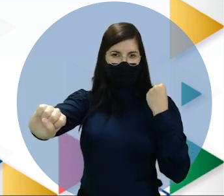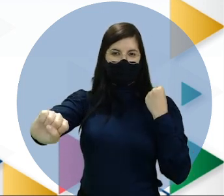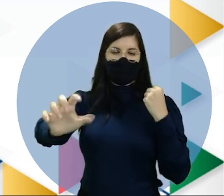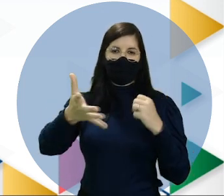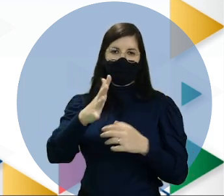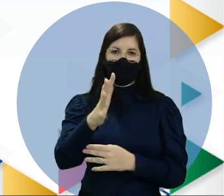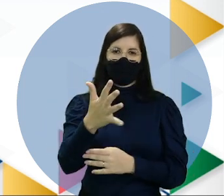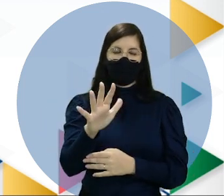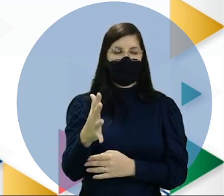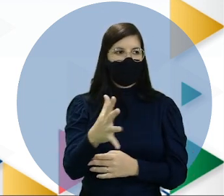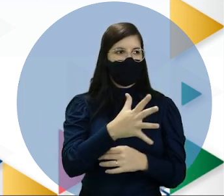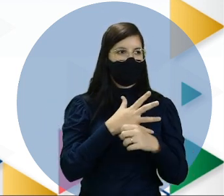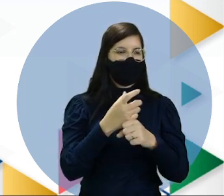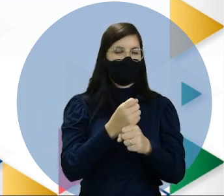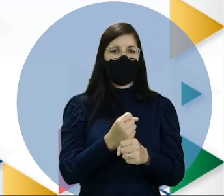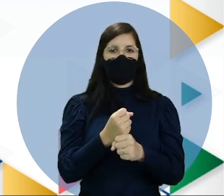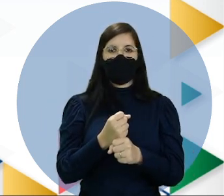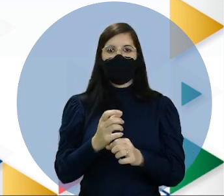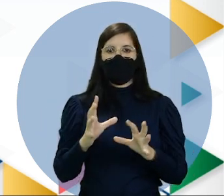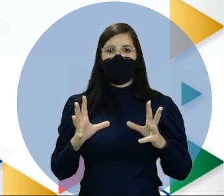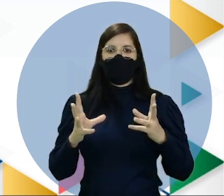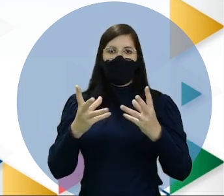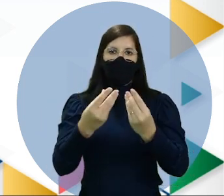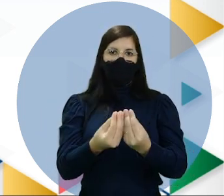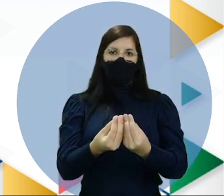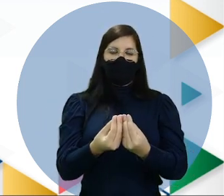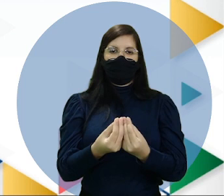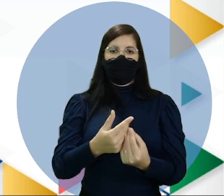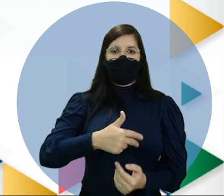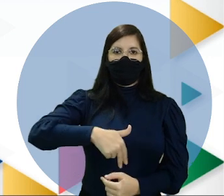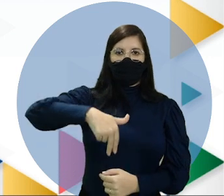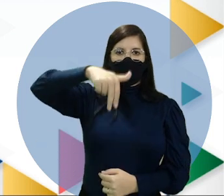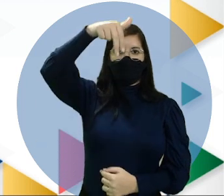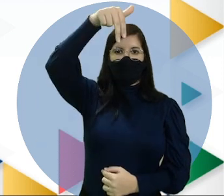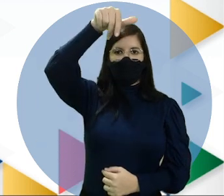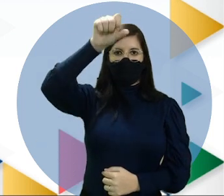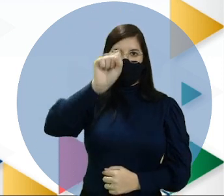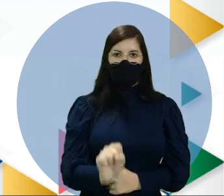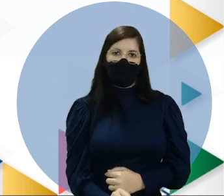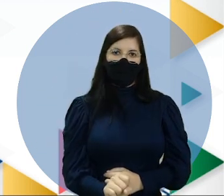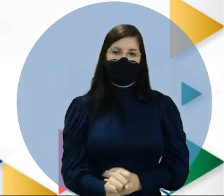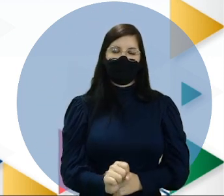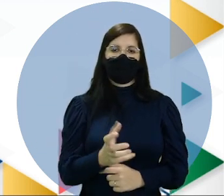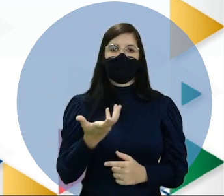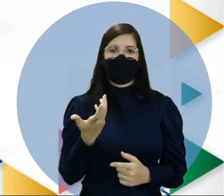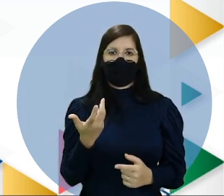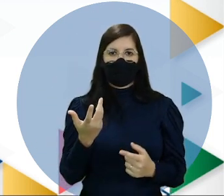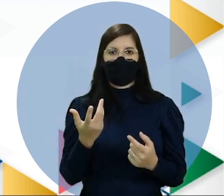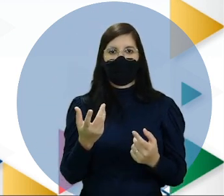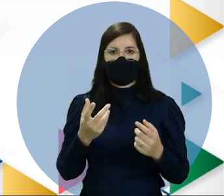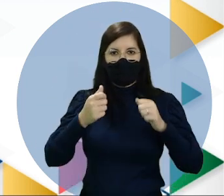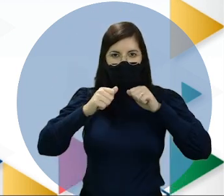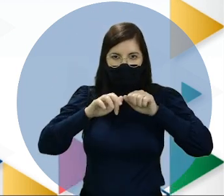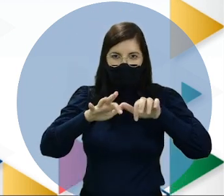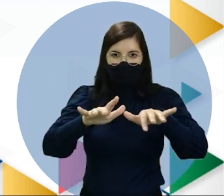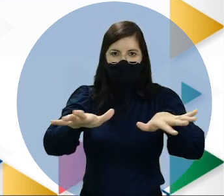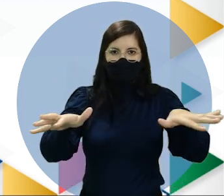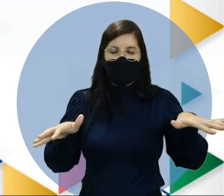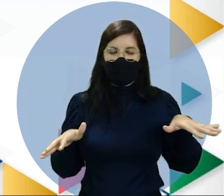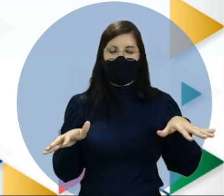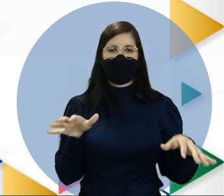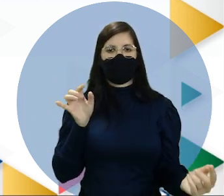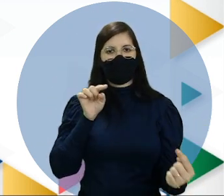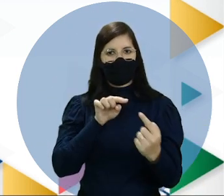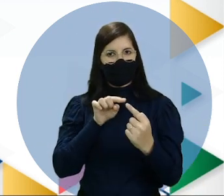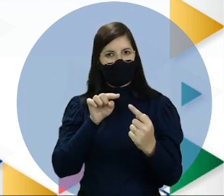praticamente todas as faixas de norte e sul. Essa distribuição vai permitir que